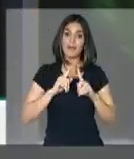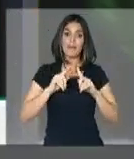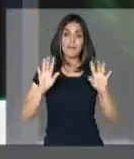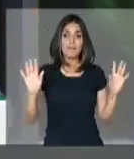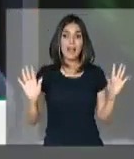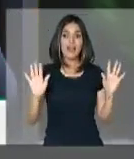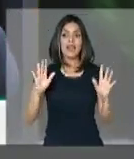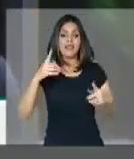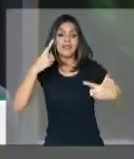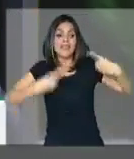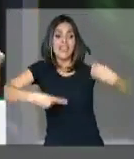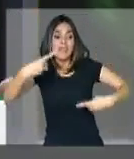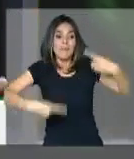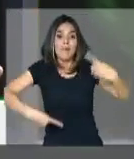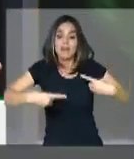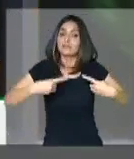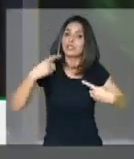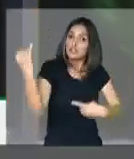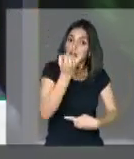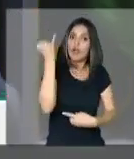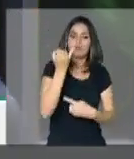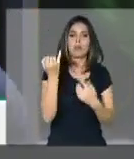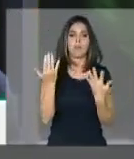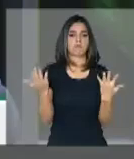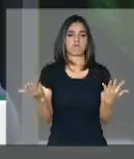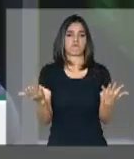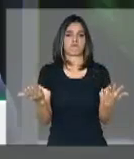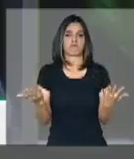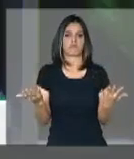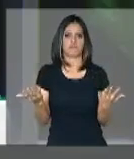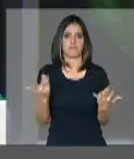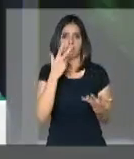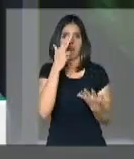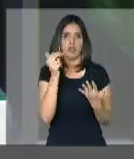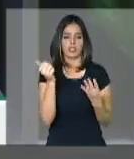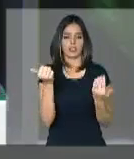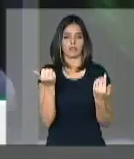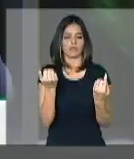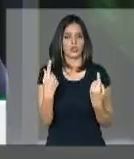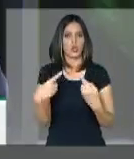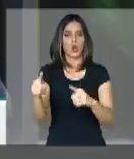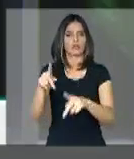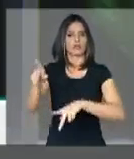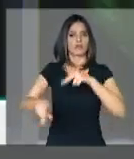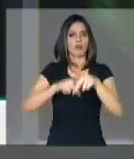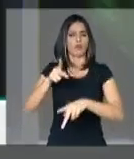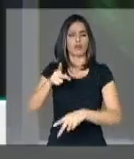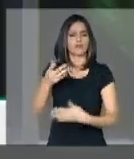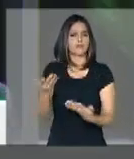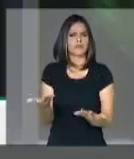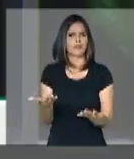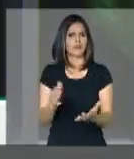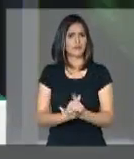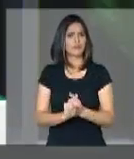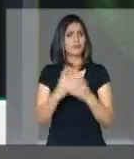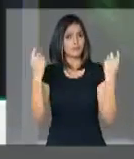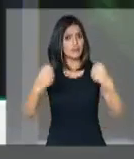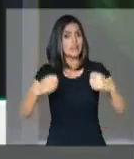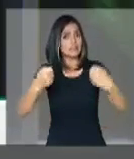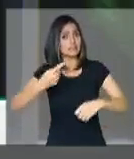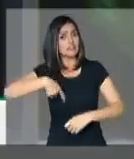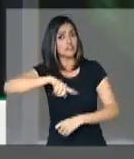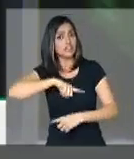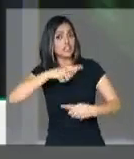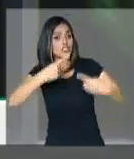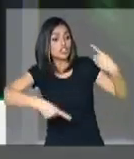minimamente a um debate de tamanha importância, um debate que afeta a população de forma tão contundente. É preciso que a gente